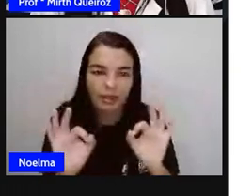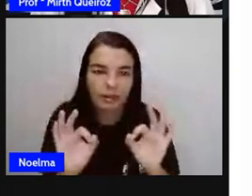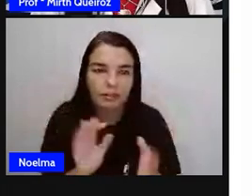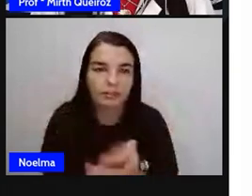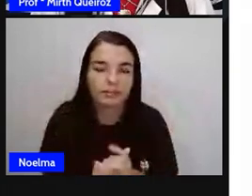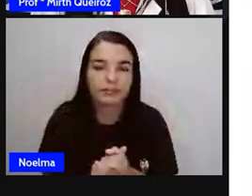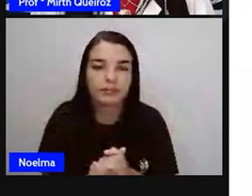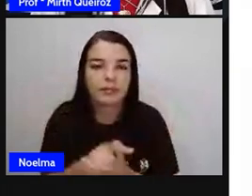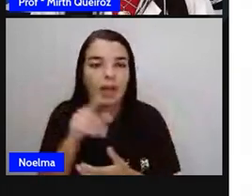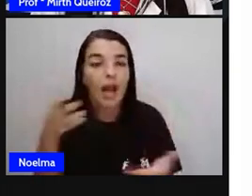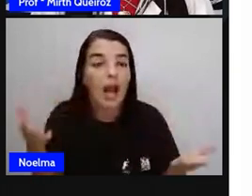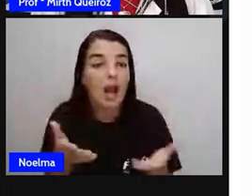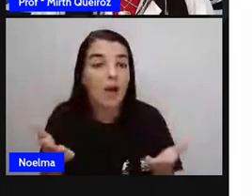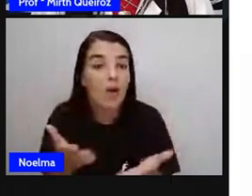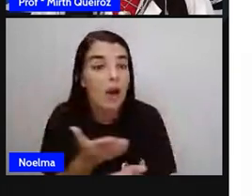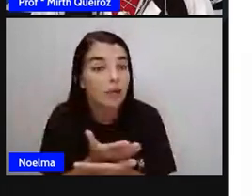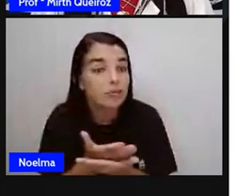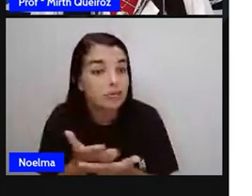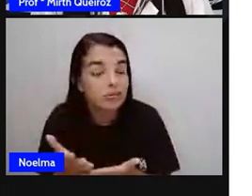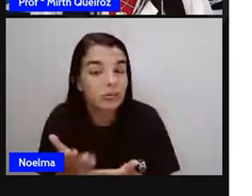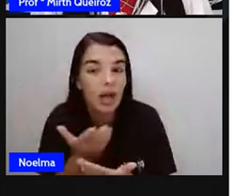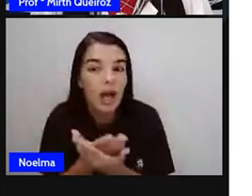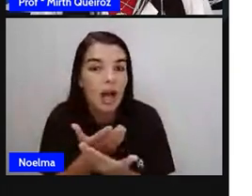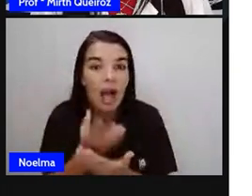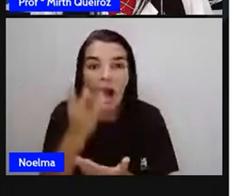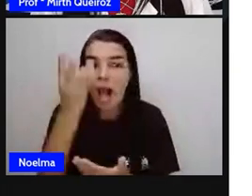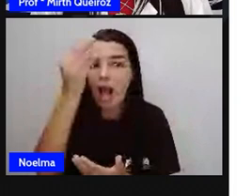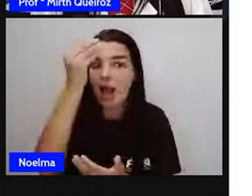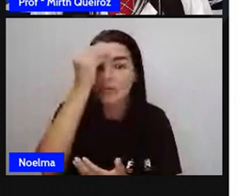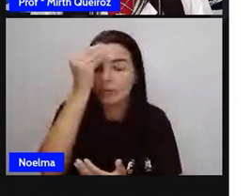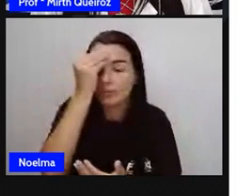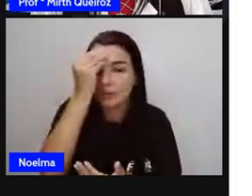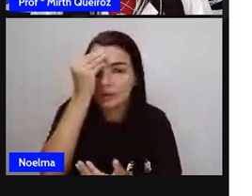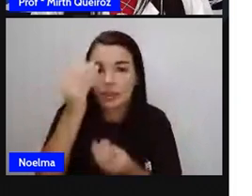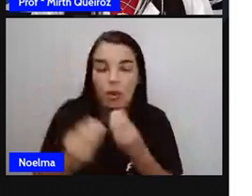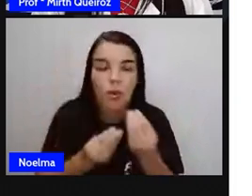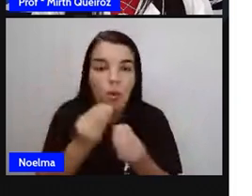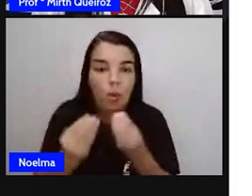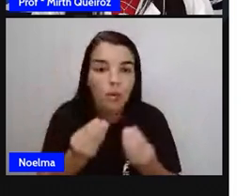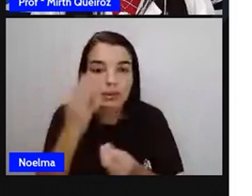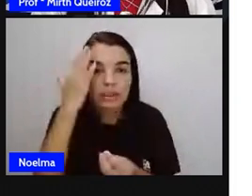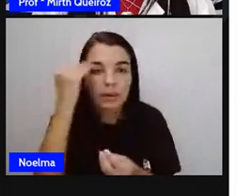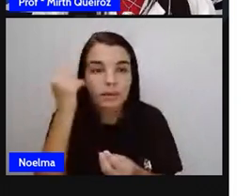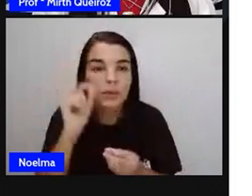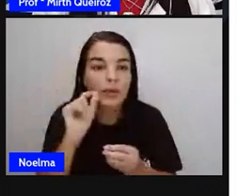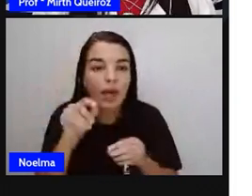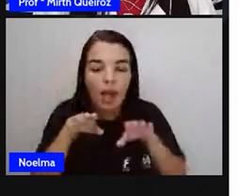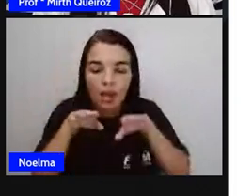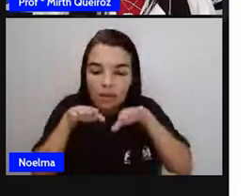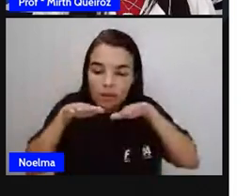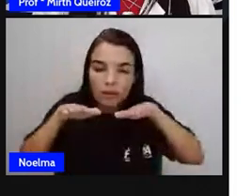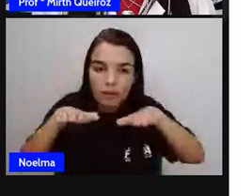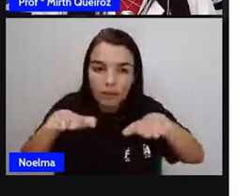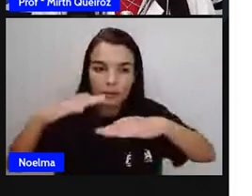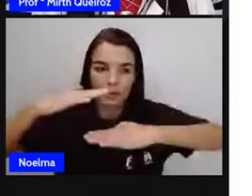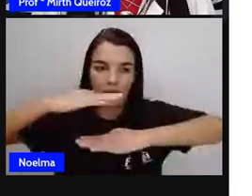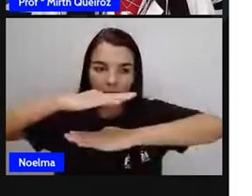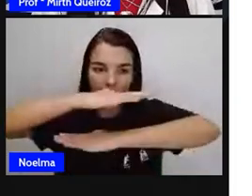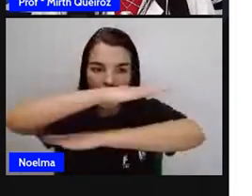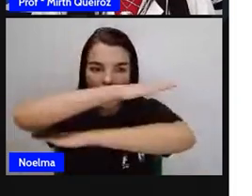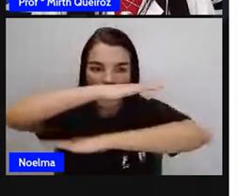Nesta aula, você aprendeu, né, neste momento, o conceito de retas paralelas e perpendiculares. Vimos que as retas,